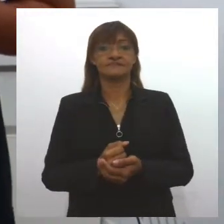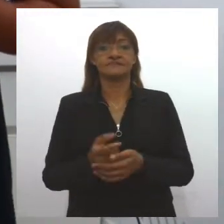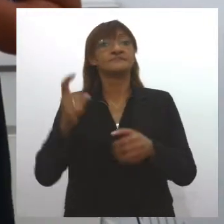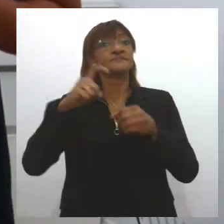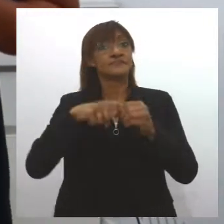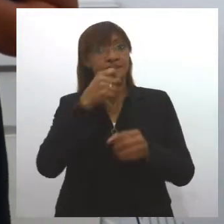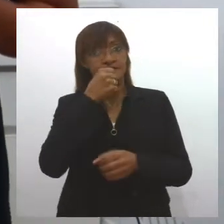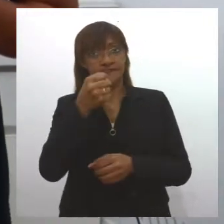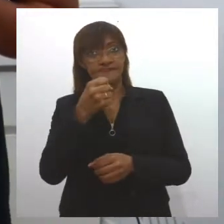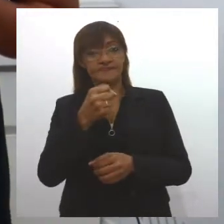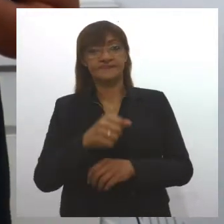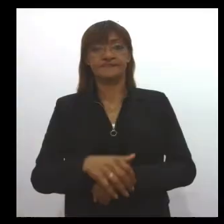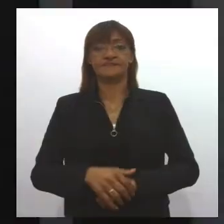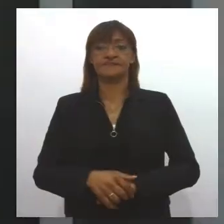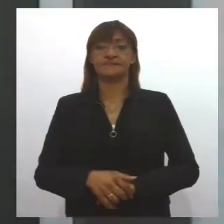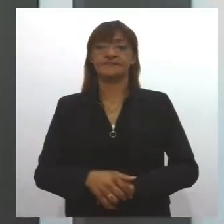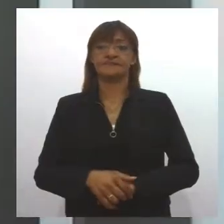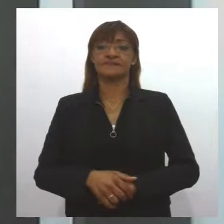Voltamos aos estúdios.